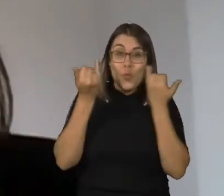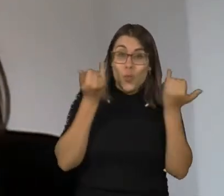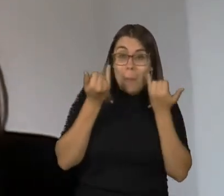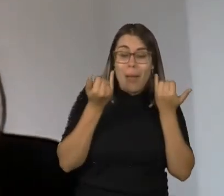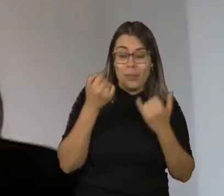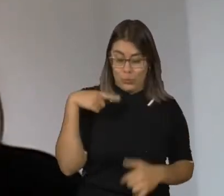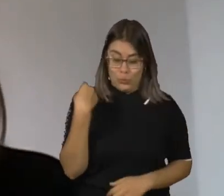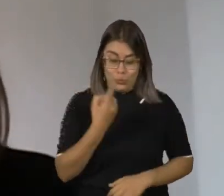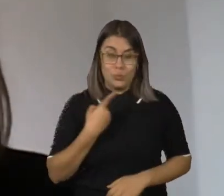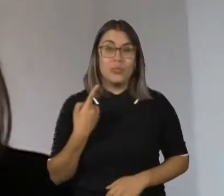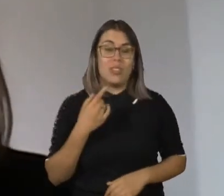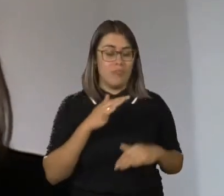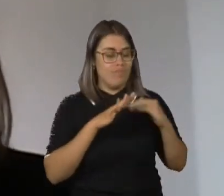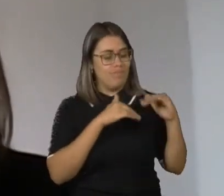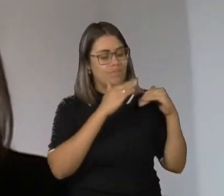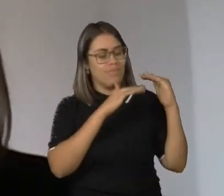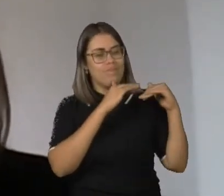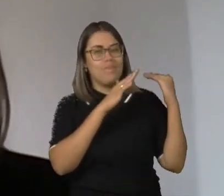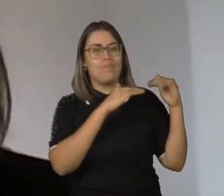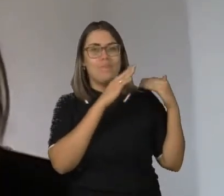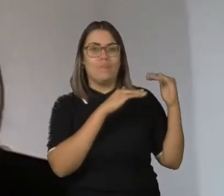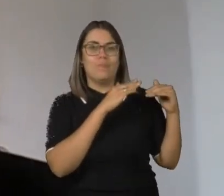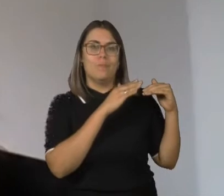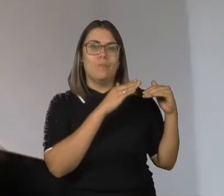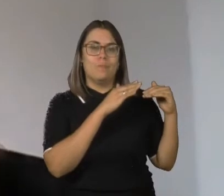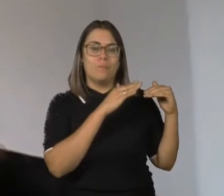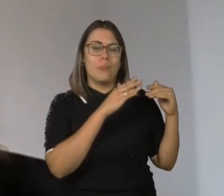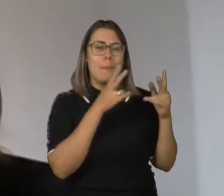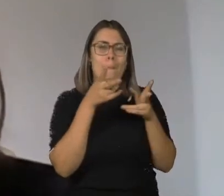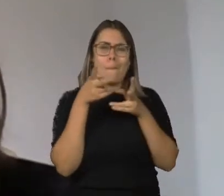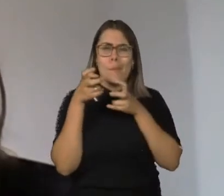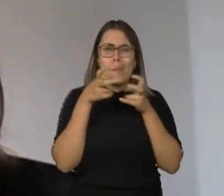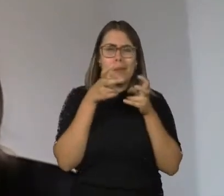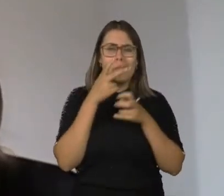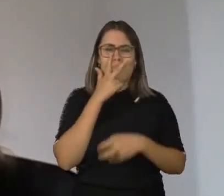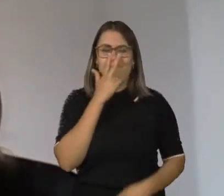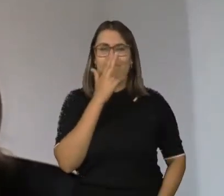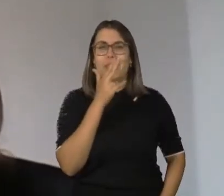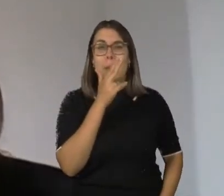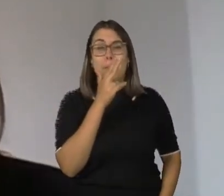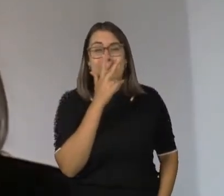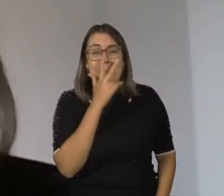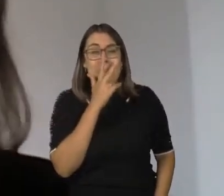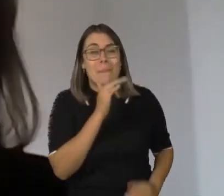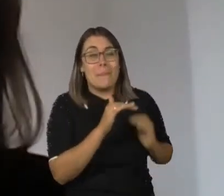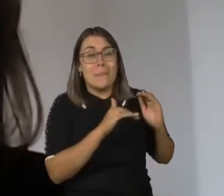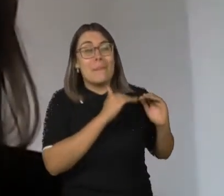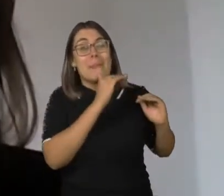nós tenhamos alguns avanços nessa área, parece que a gente teve alguns progressos, mas